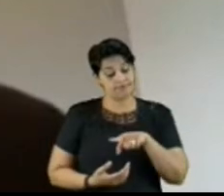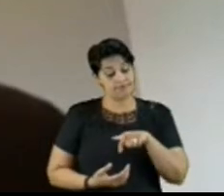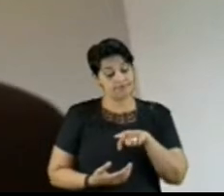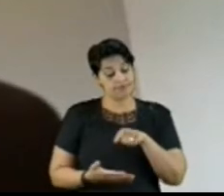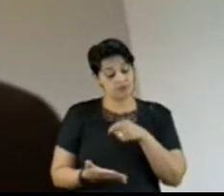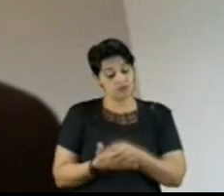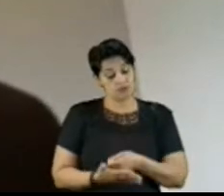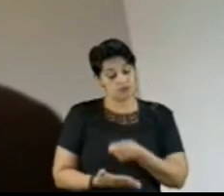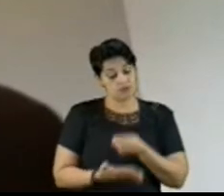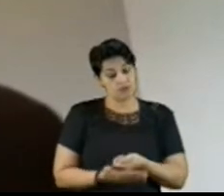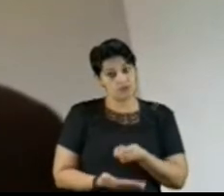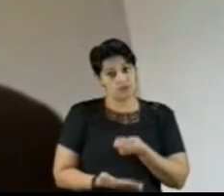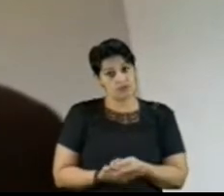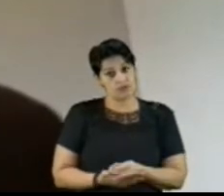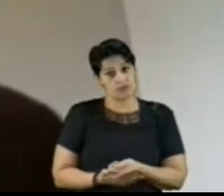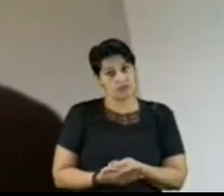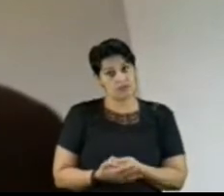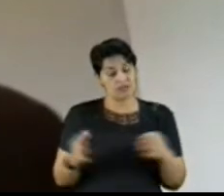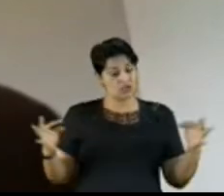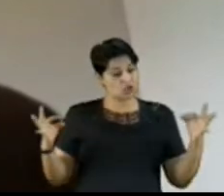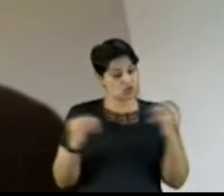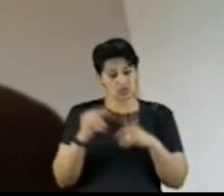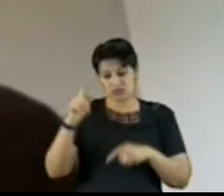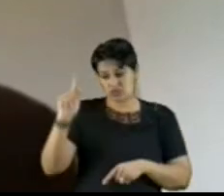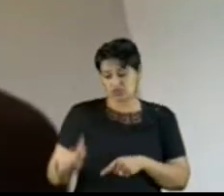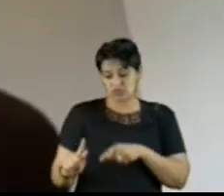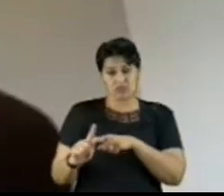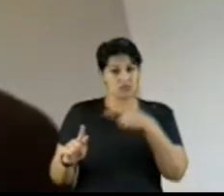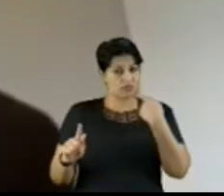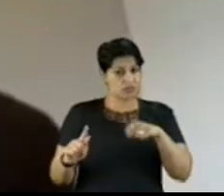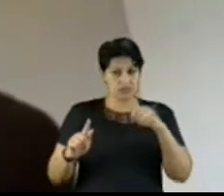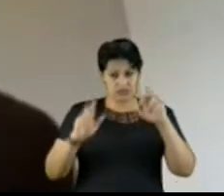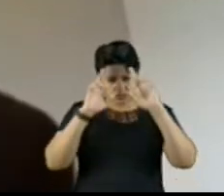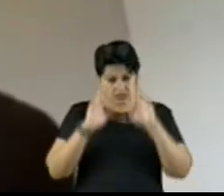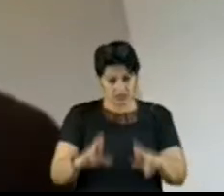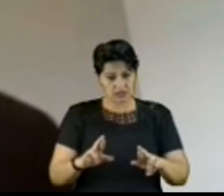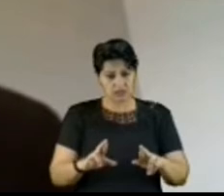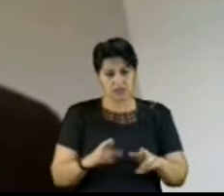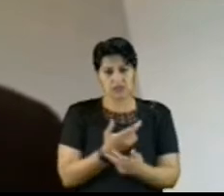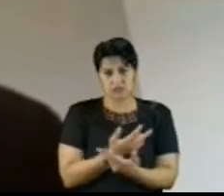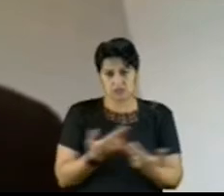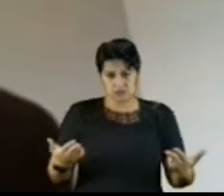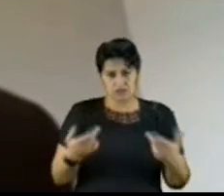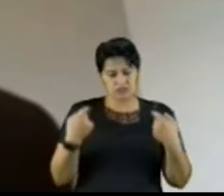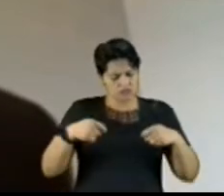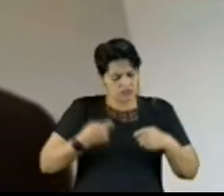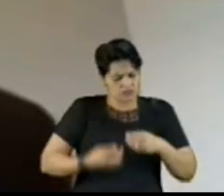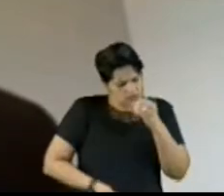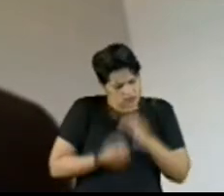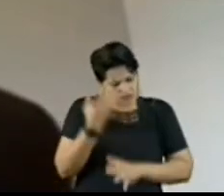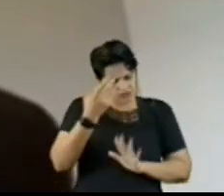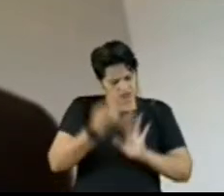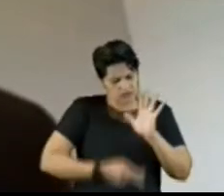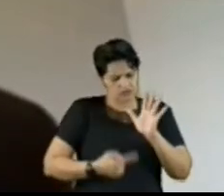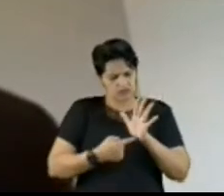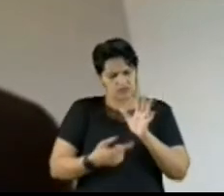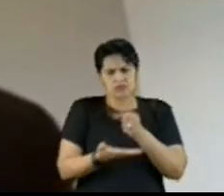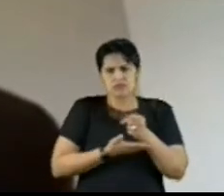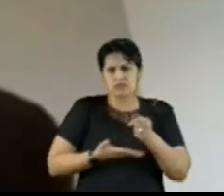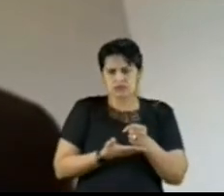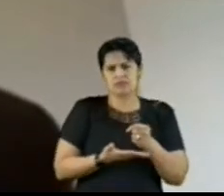portanto, de todos os gestores respeito a essa obrigação de elaboração de projeto básico, e aqui